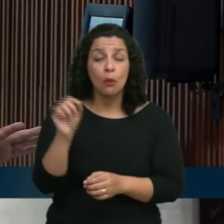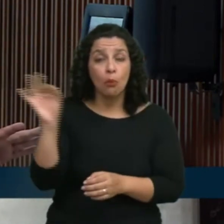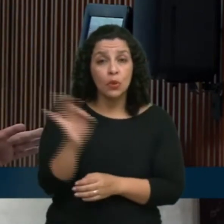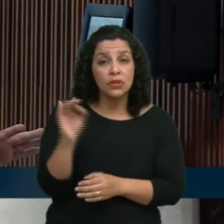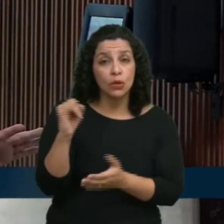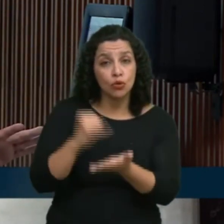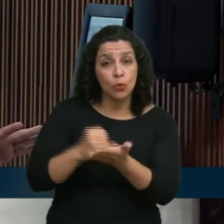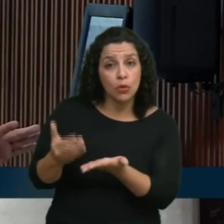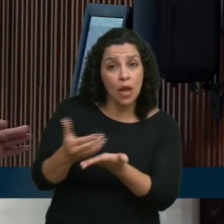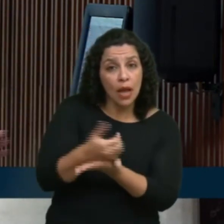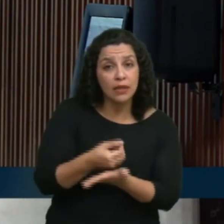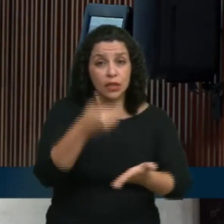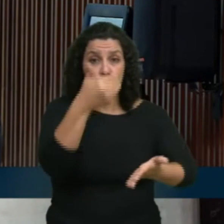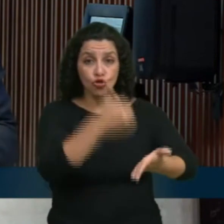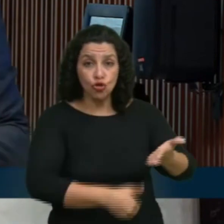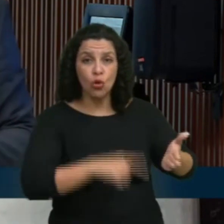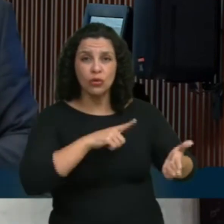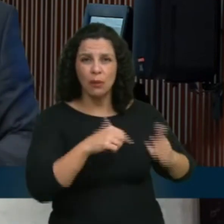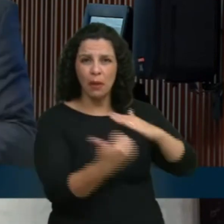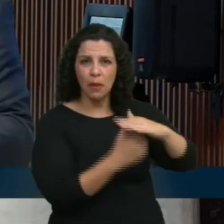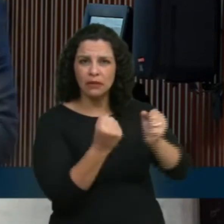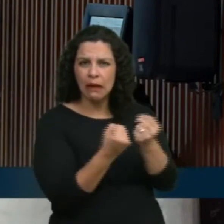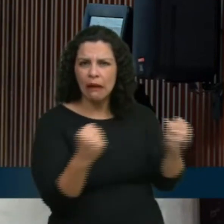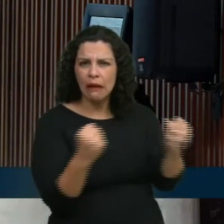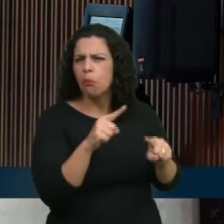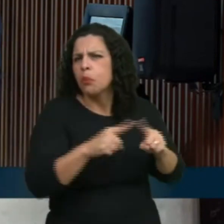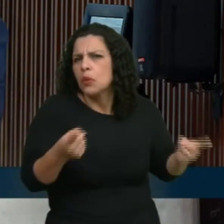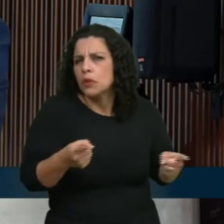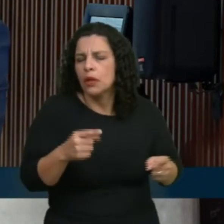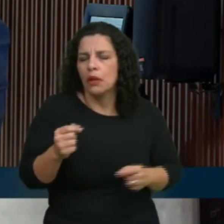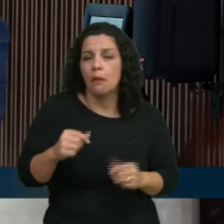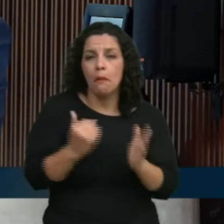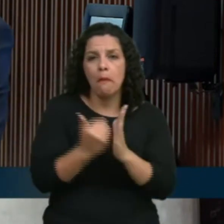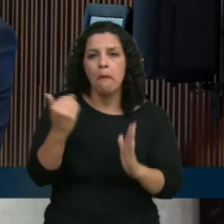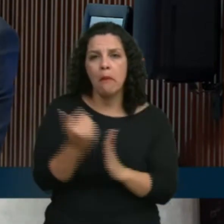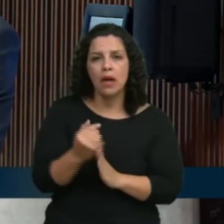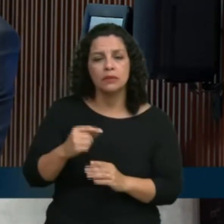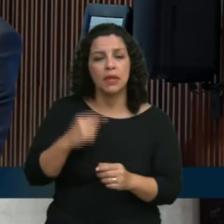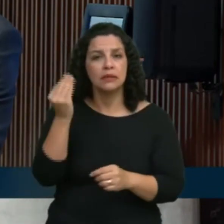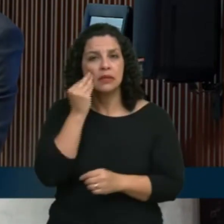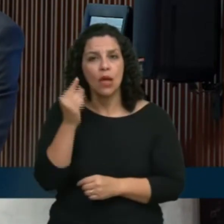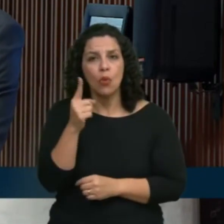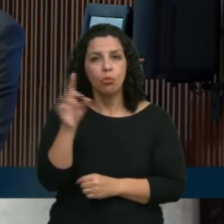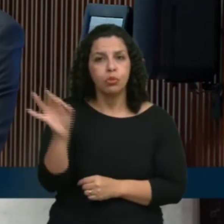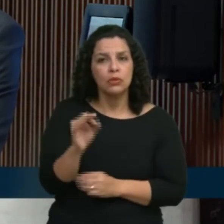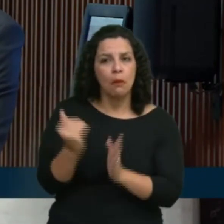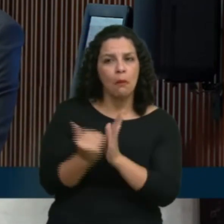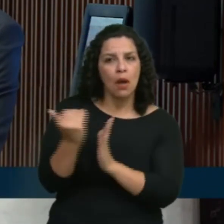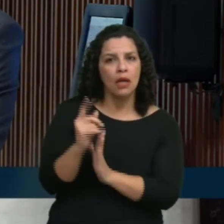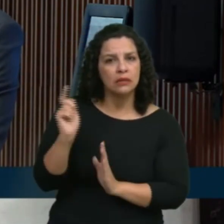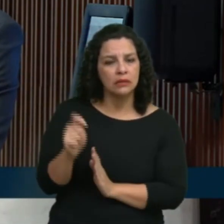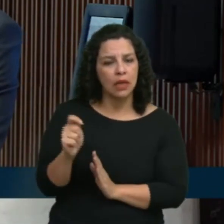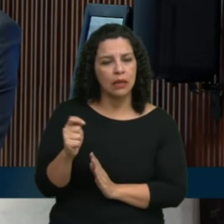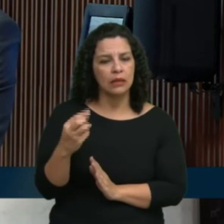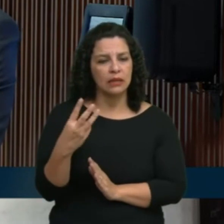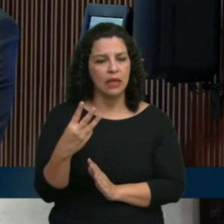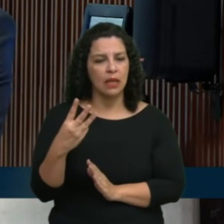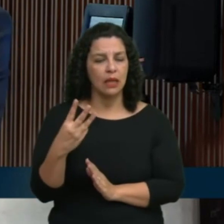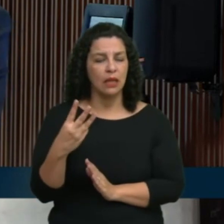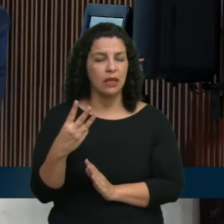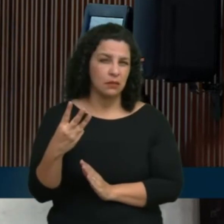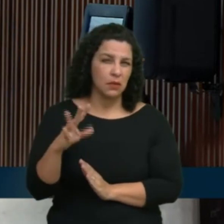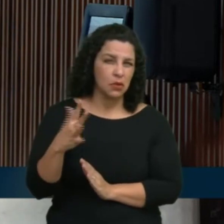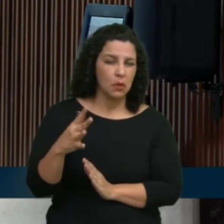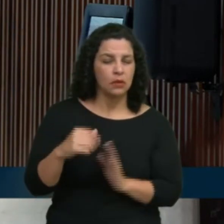do imposto arrecadado. Então, por que aumentar para se buscar 1%, que é três pontos aí quase